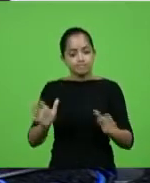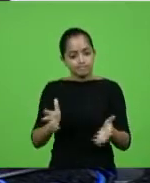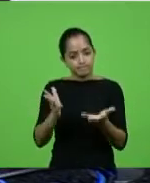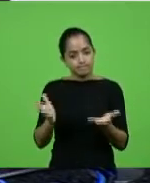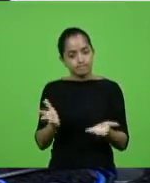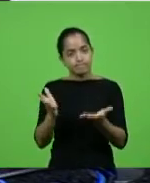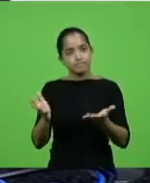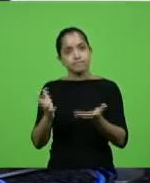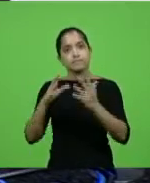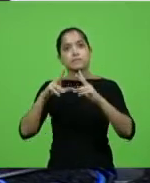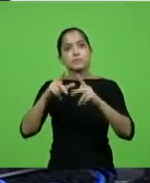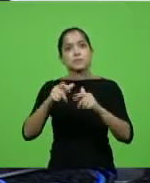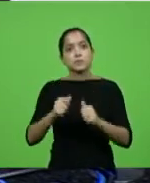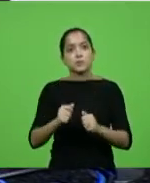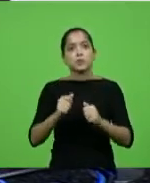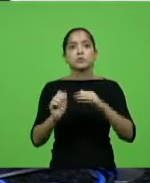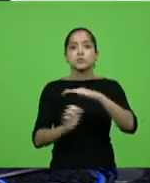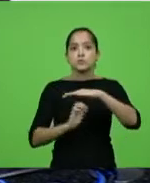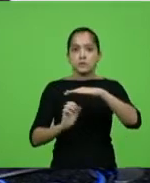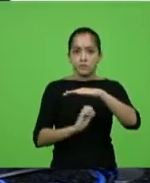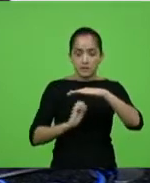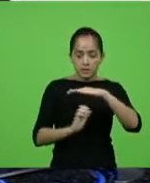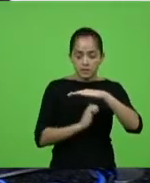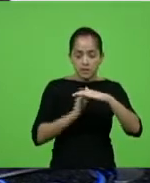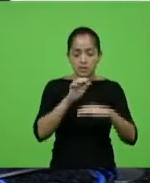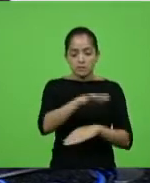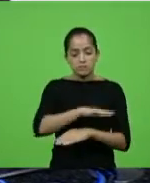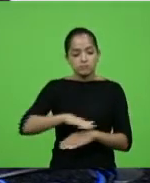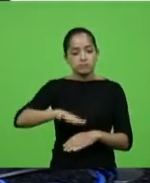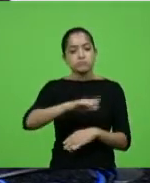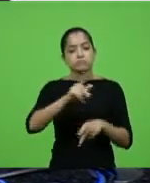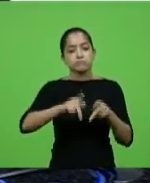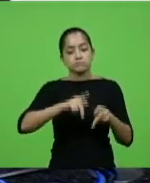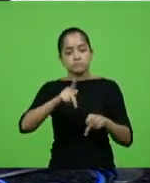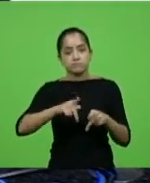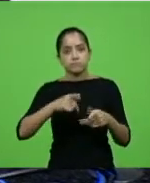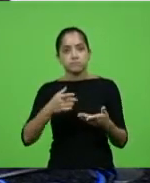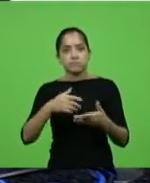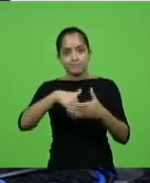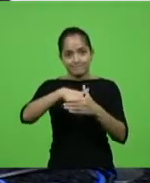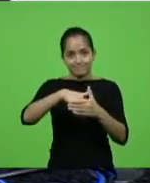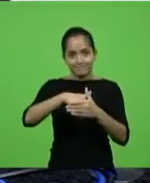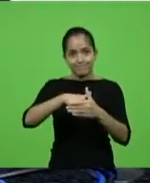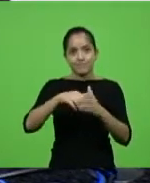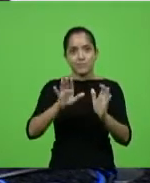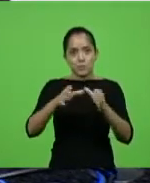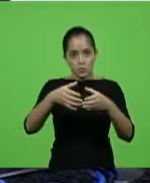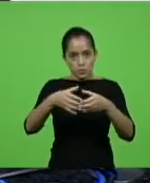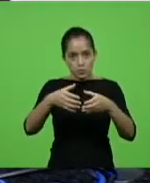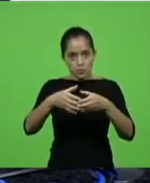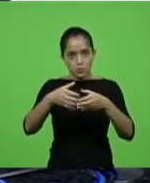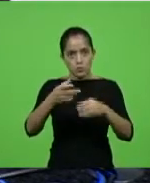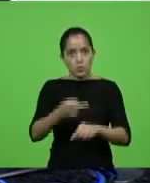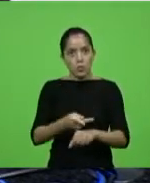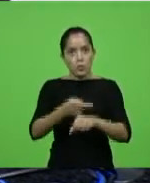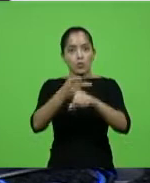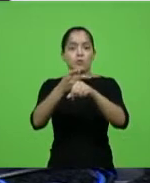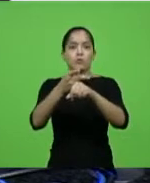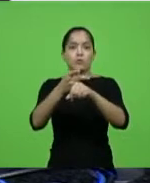todos os empresários, o povo da região, para que o Atlético fosse esse grande clube